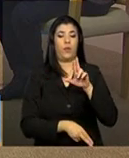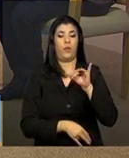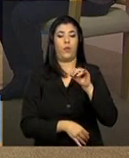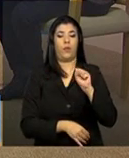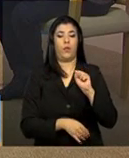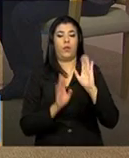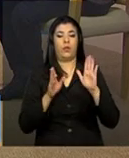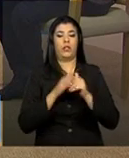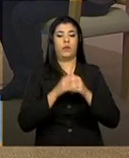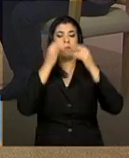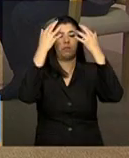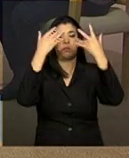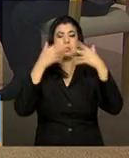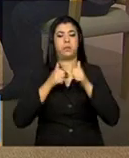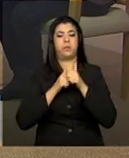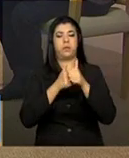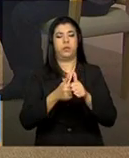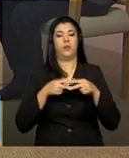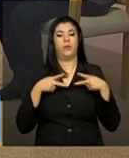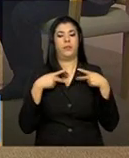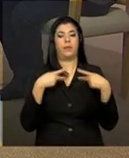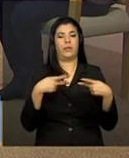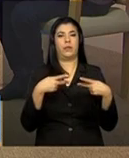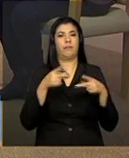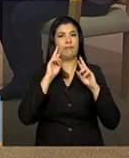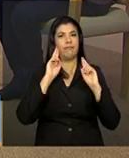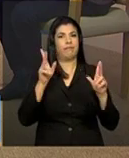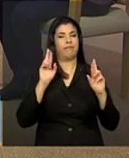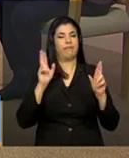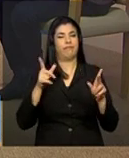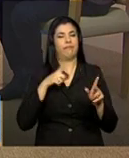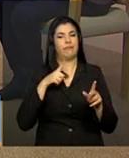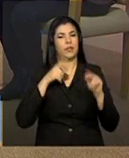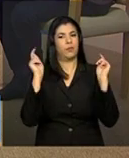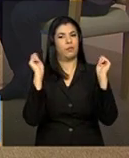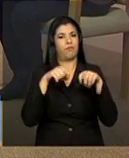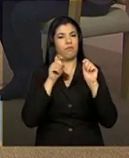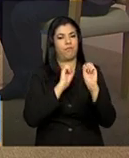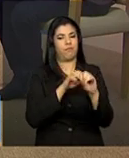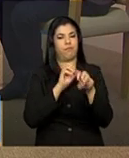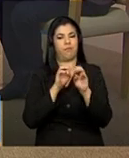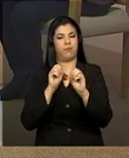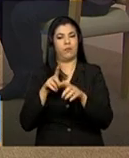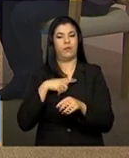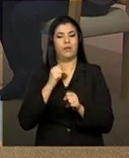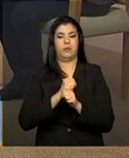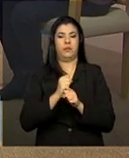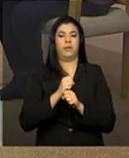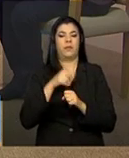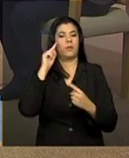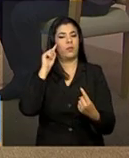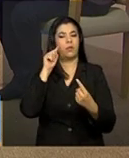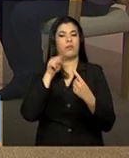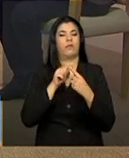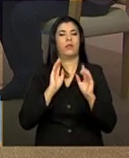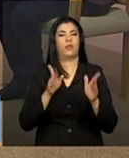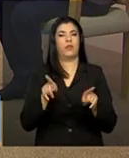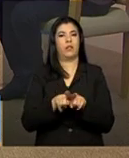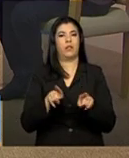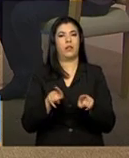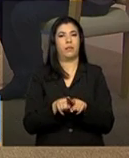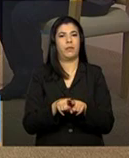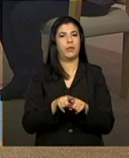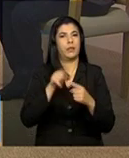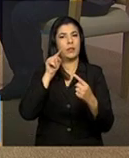processo de capacitação bastante interessante que nós fizemos agora, este ano, nessa perspectiva e já também na